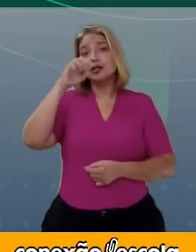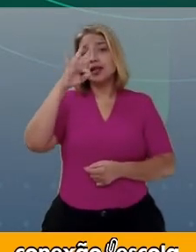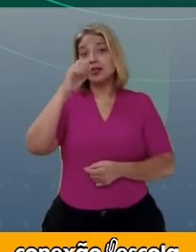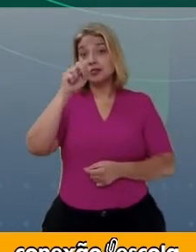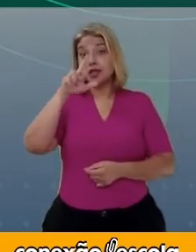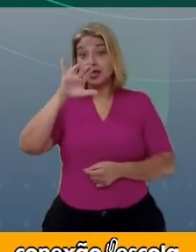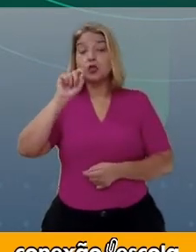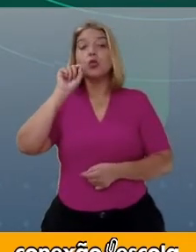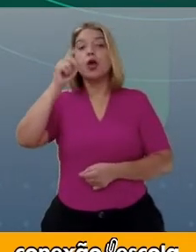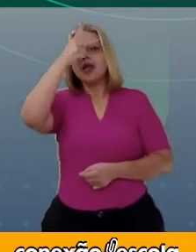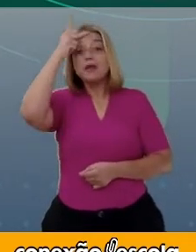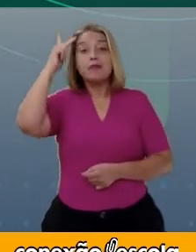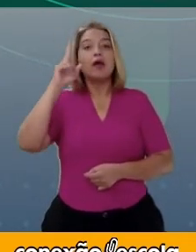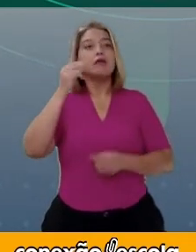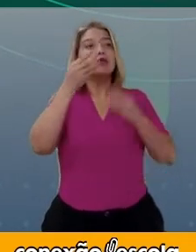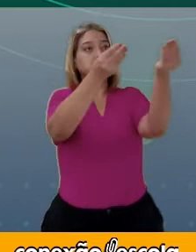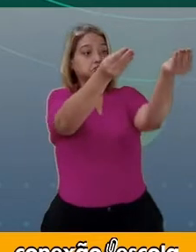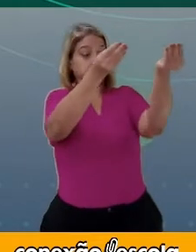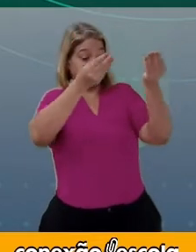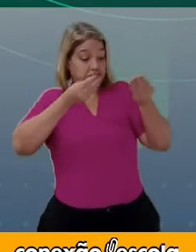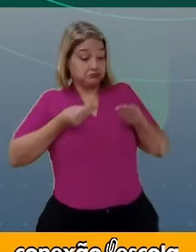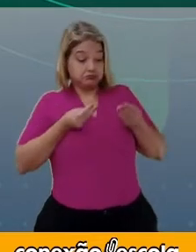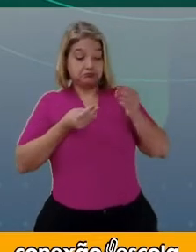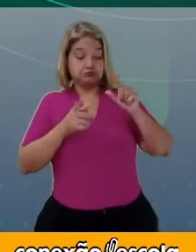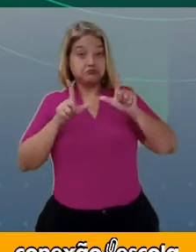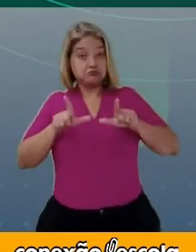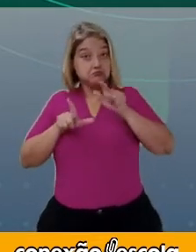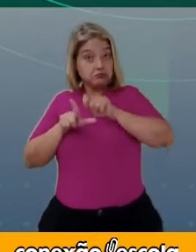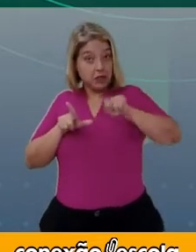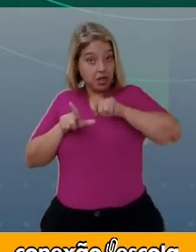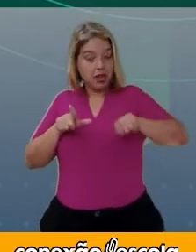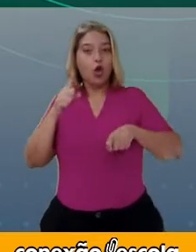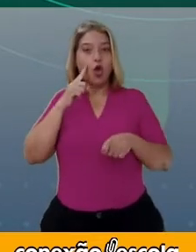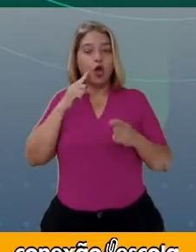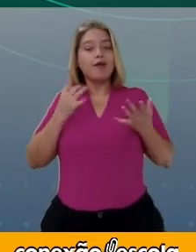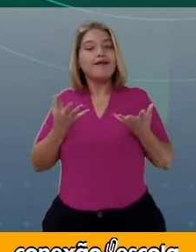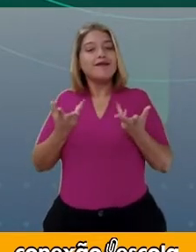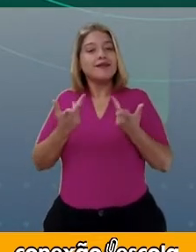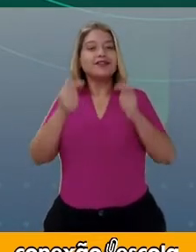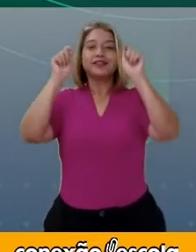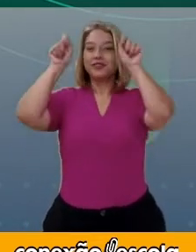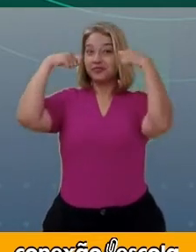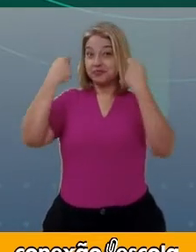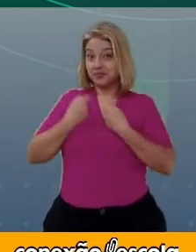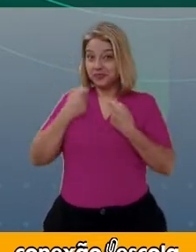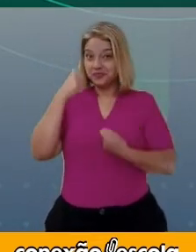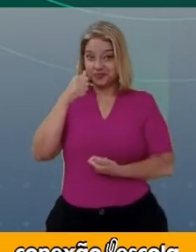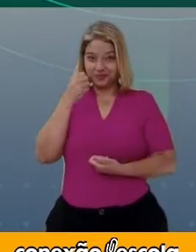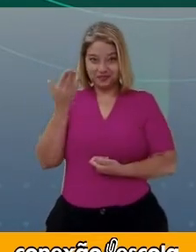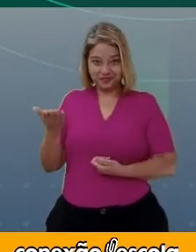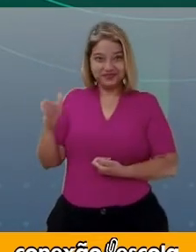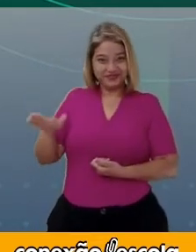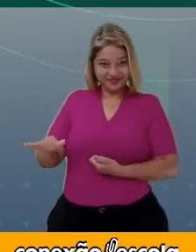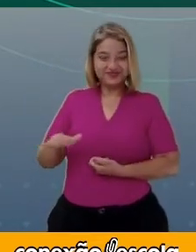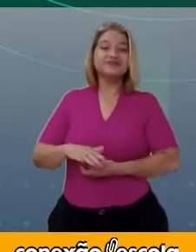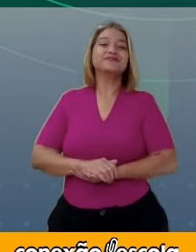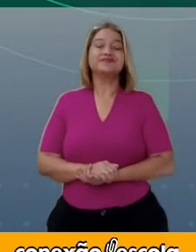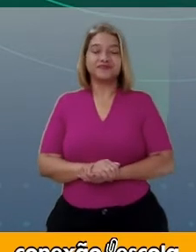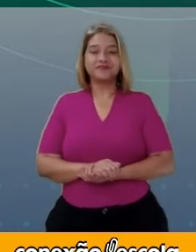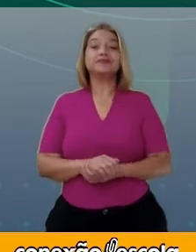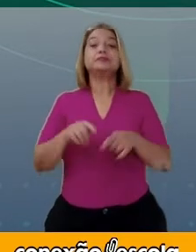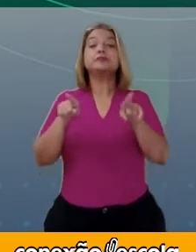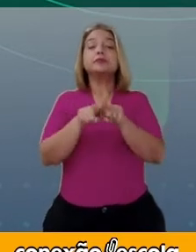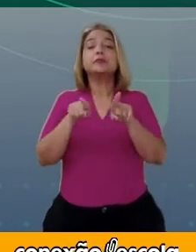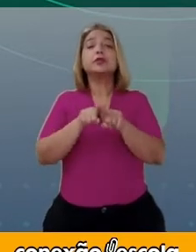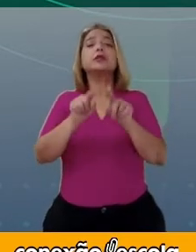receber o bilhete? Olha só. Querida Chapeuzinho. Também temos a